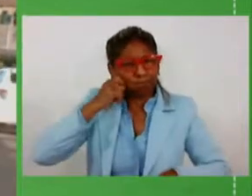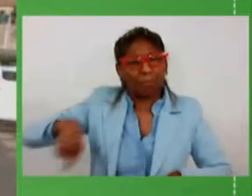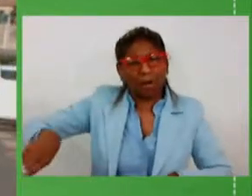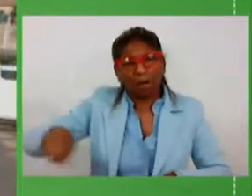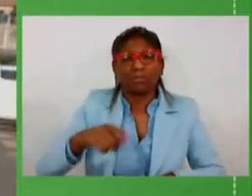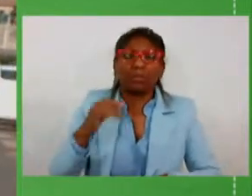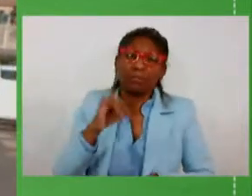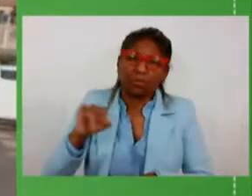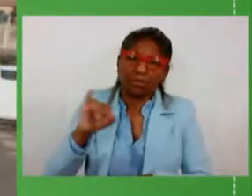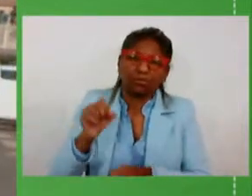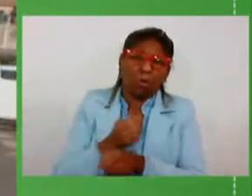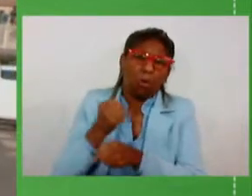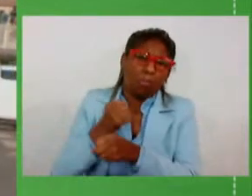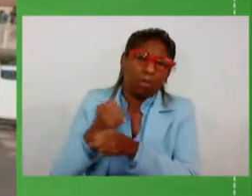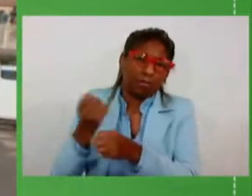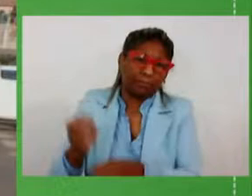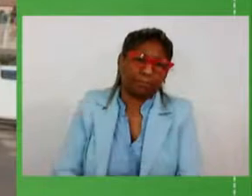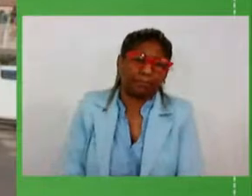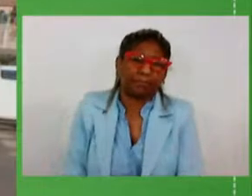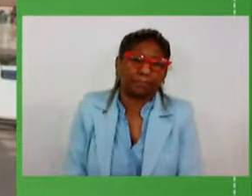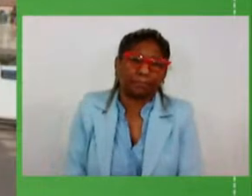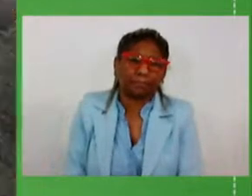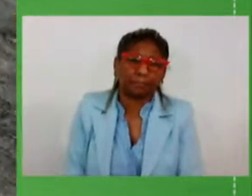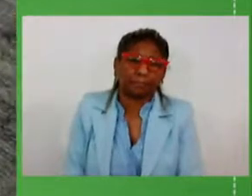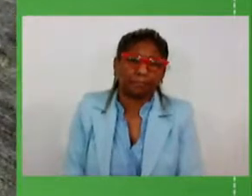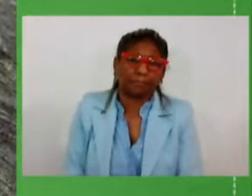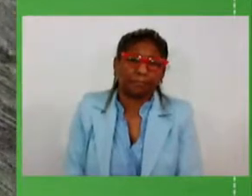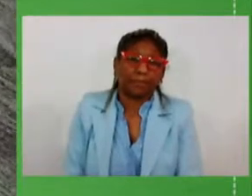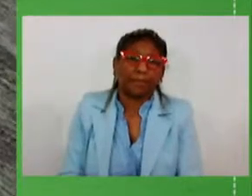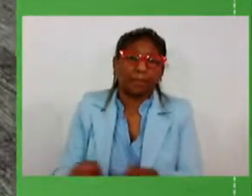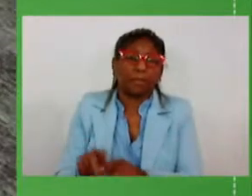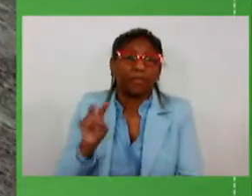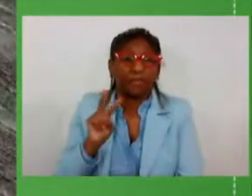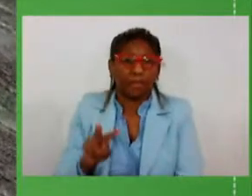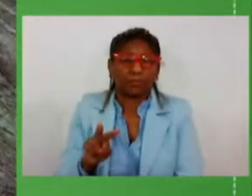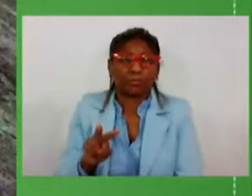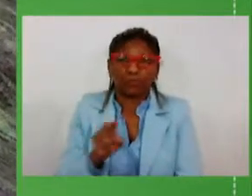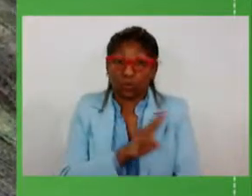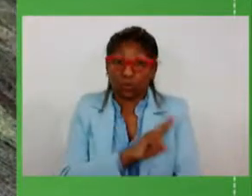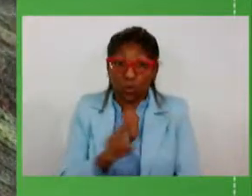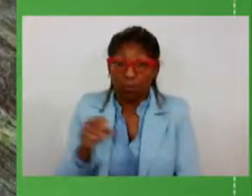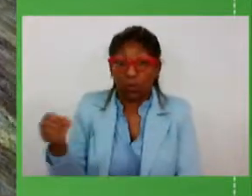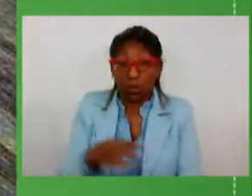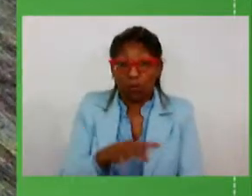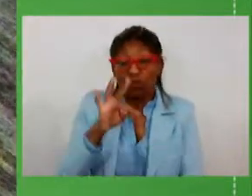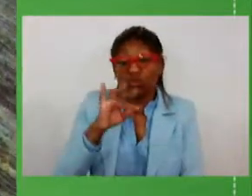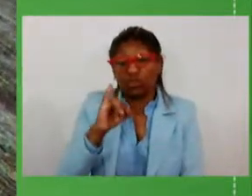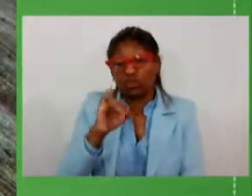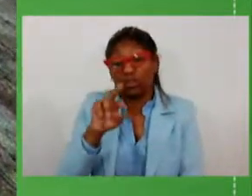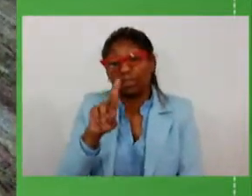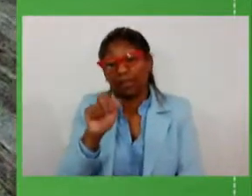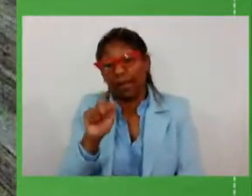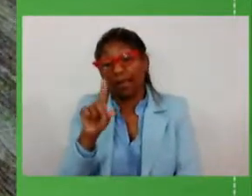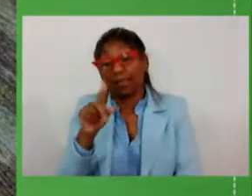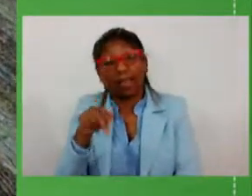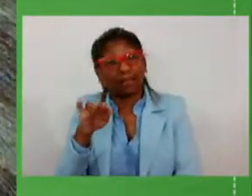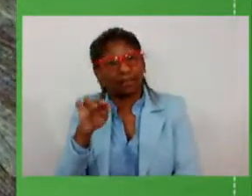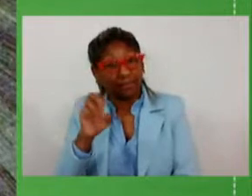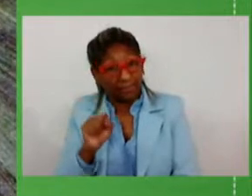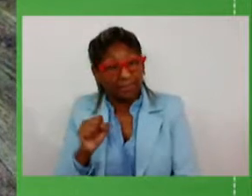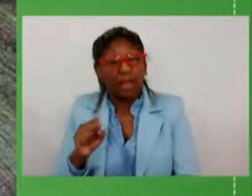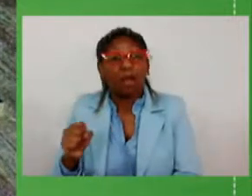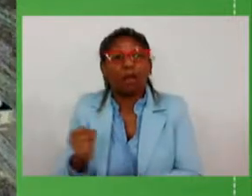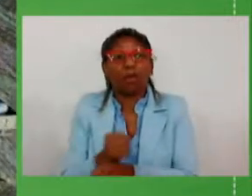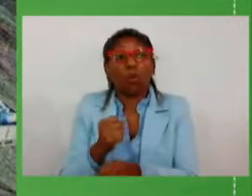obra a gente vê aqui novo Tiradentes 12 milhões de reais para concluir o acesso municipal na IRS